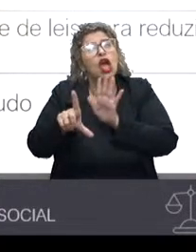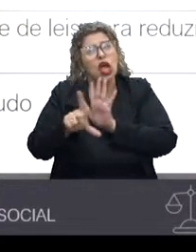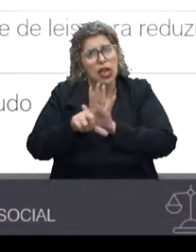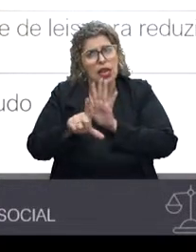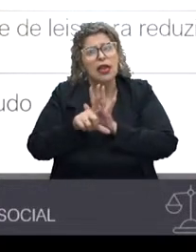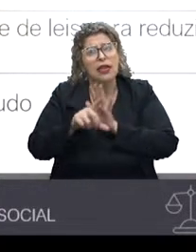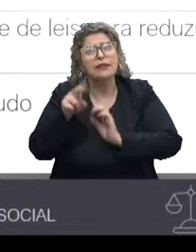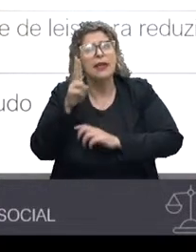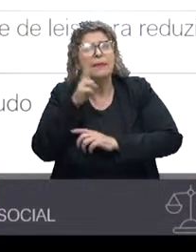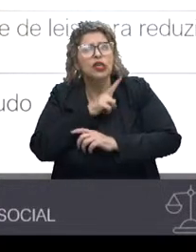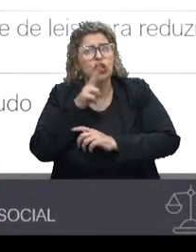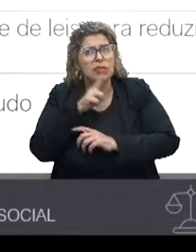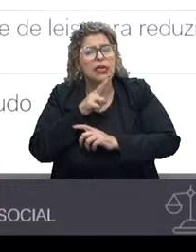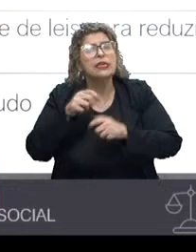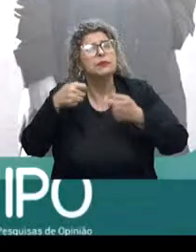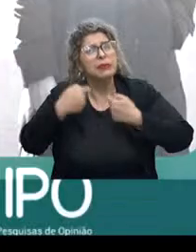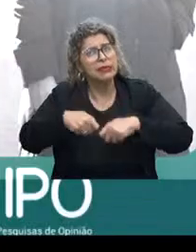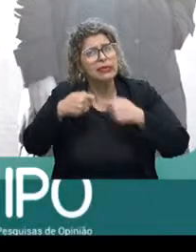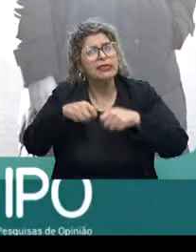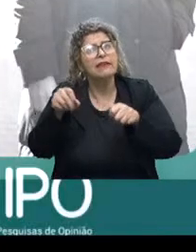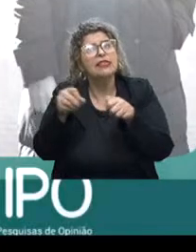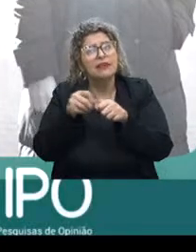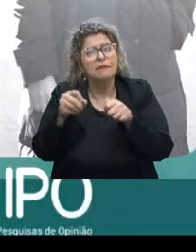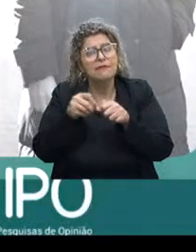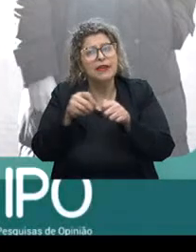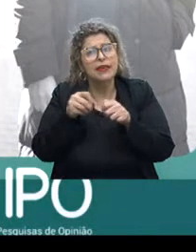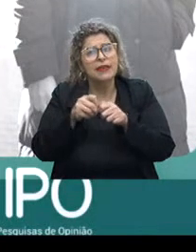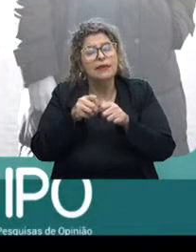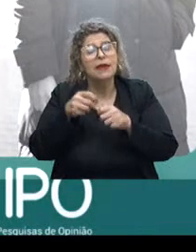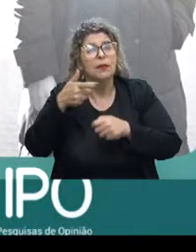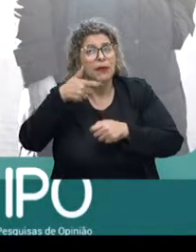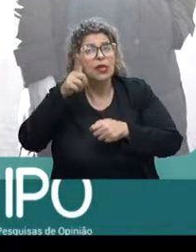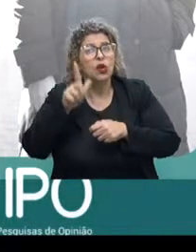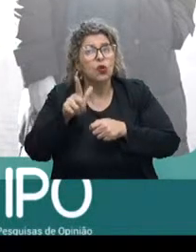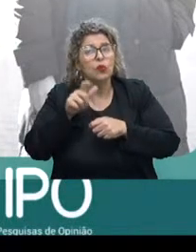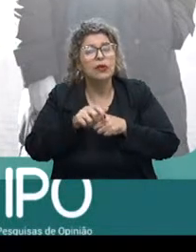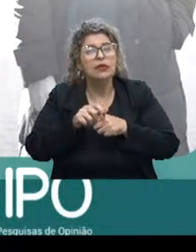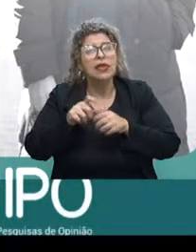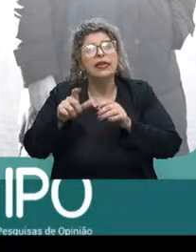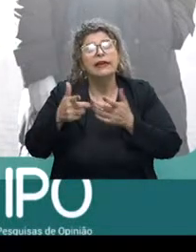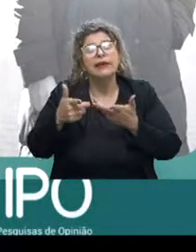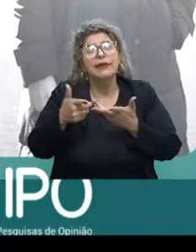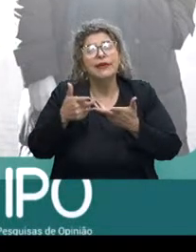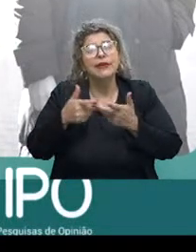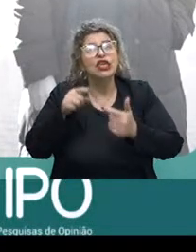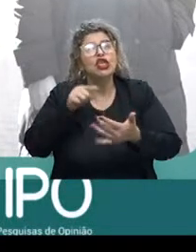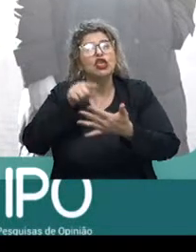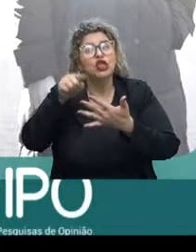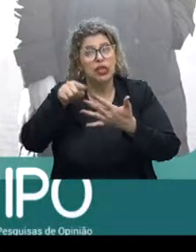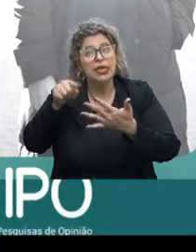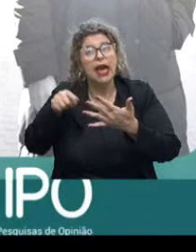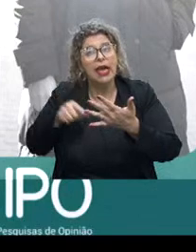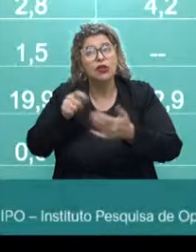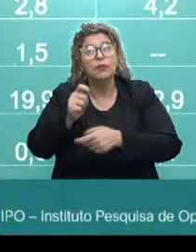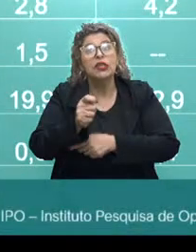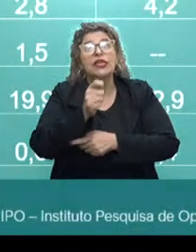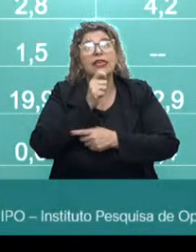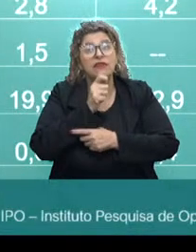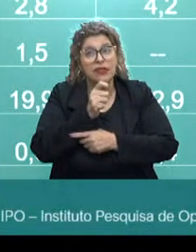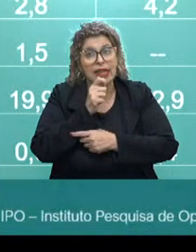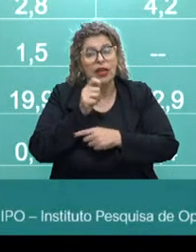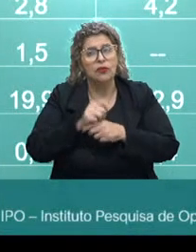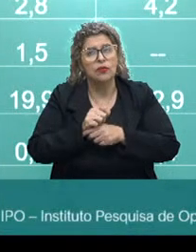emergenciais deveriam ser feitas para dar conta, então, dos dilemas indicados pelo entrevistado?